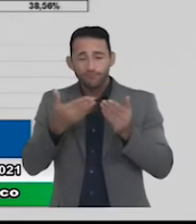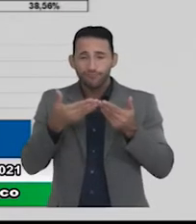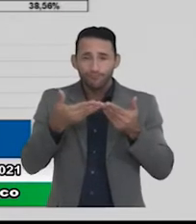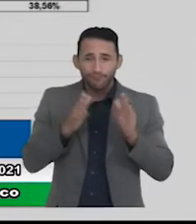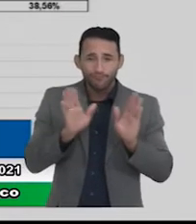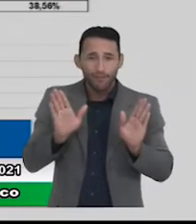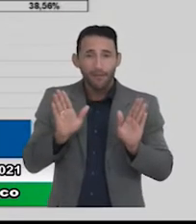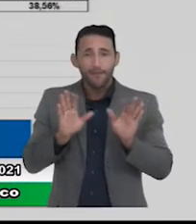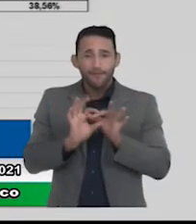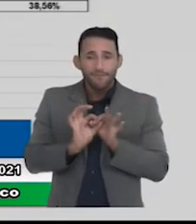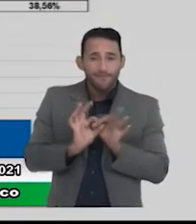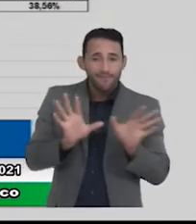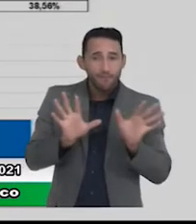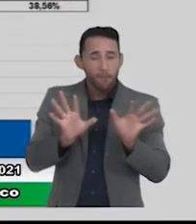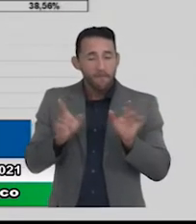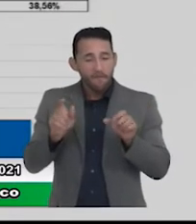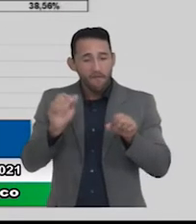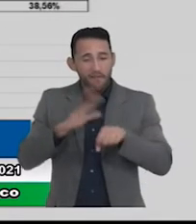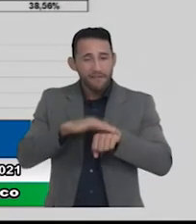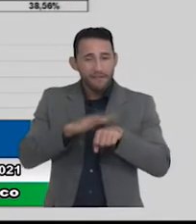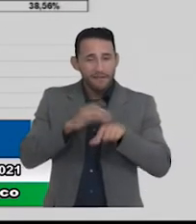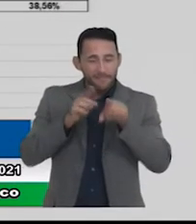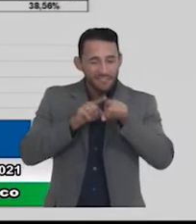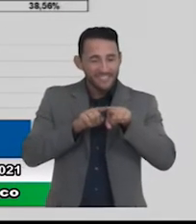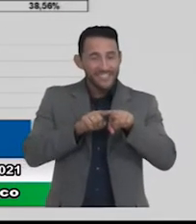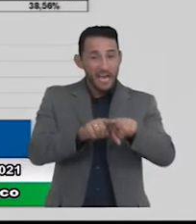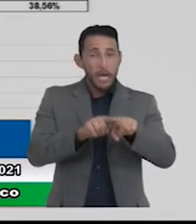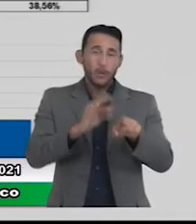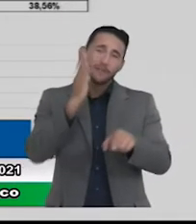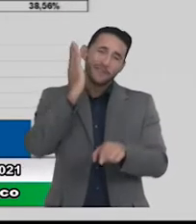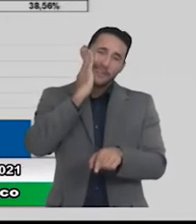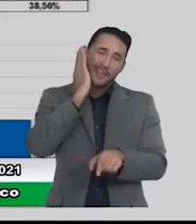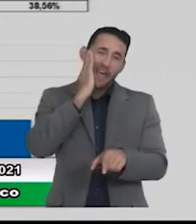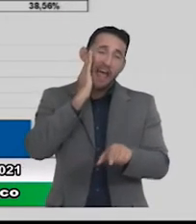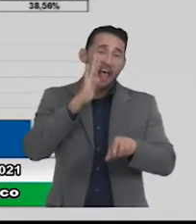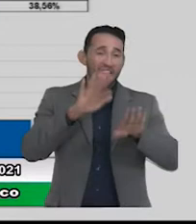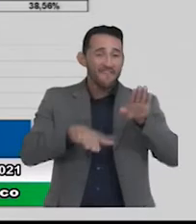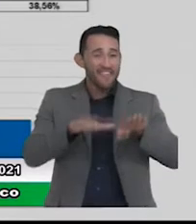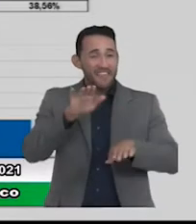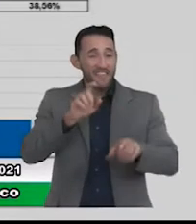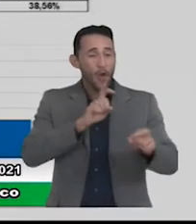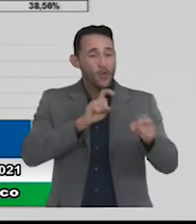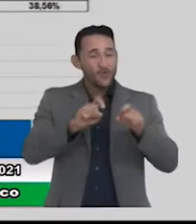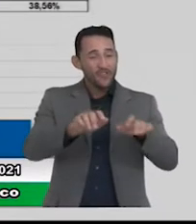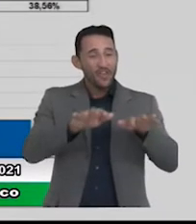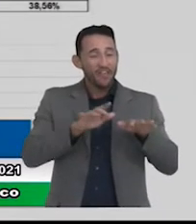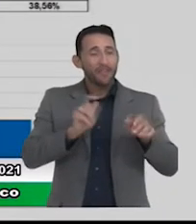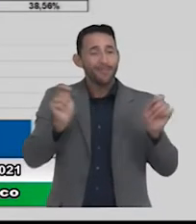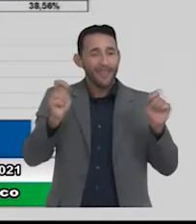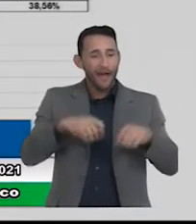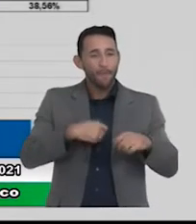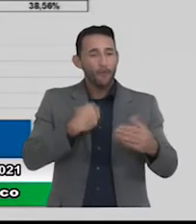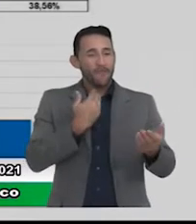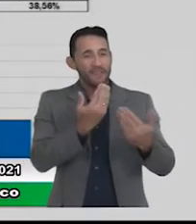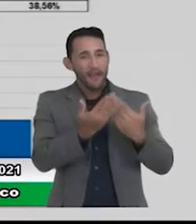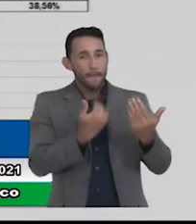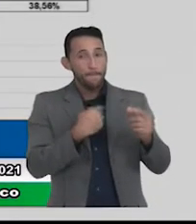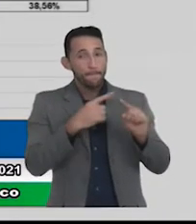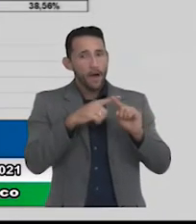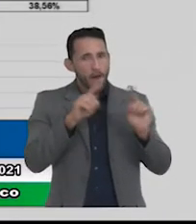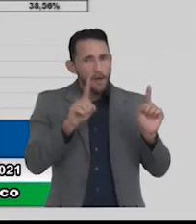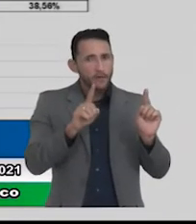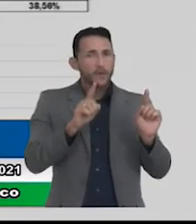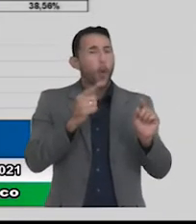para essa parceria eu sei que geralmente é nas audiências que tem oportunidade da gente conversar mas vocês têm a porta